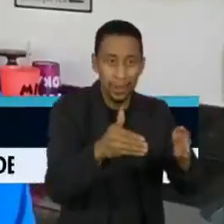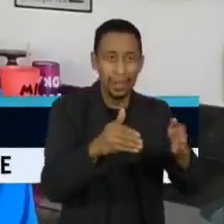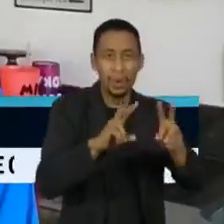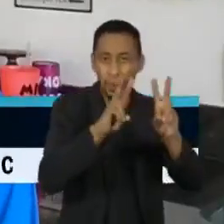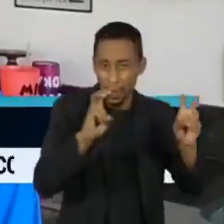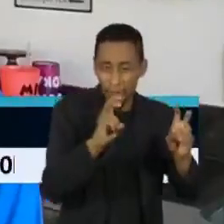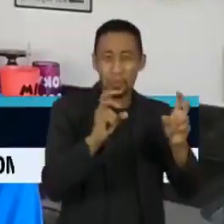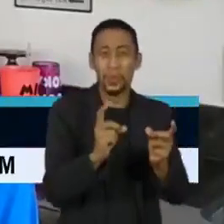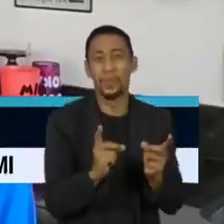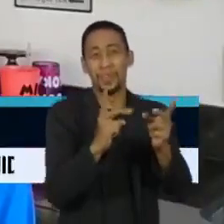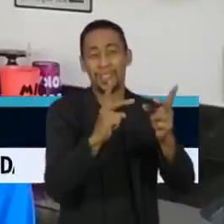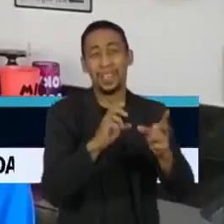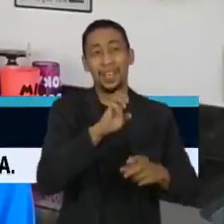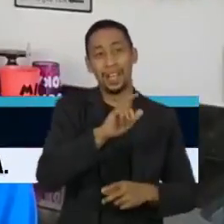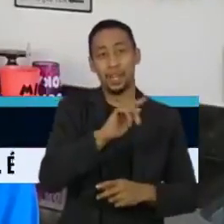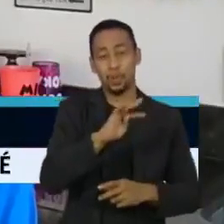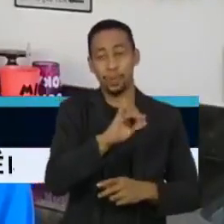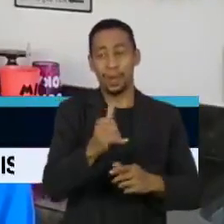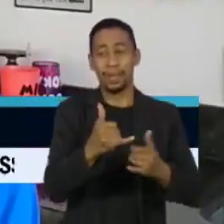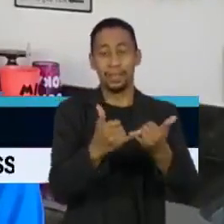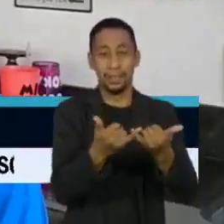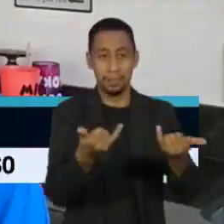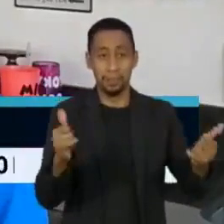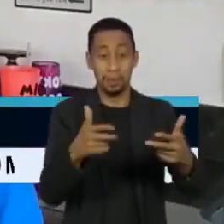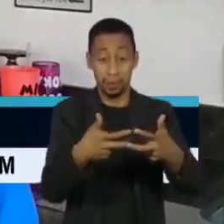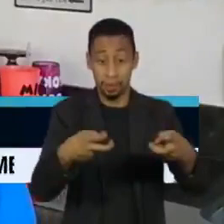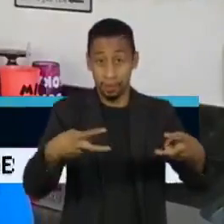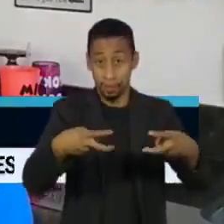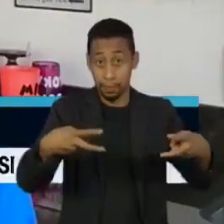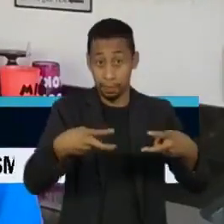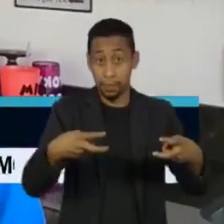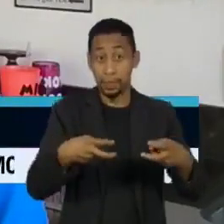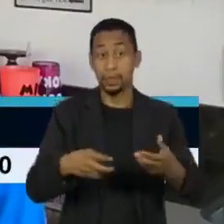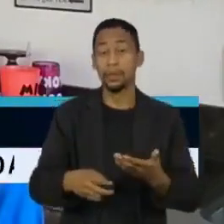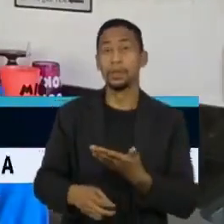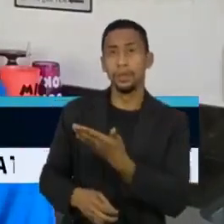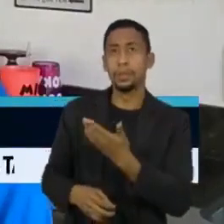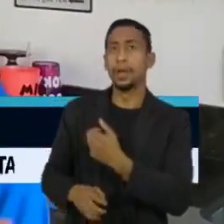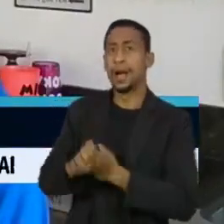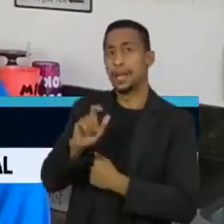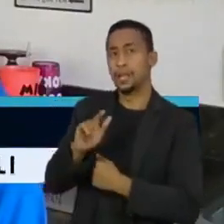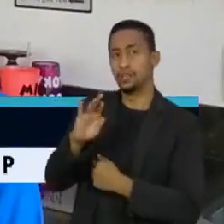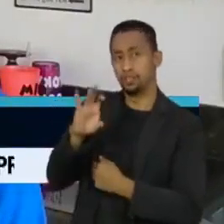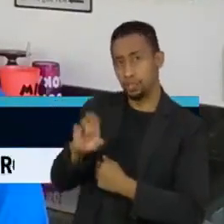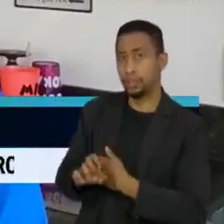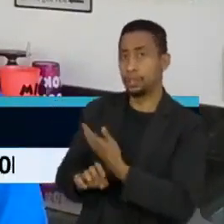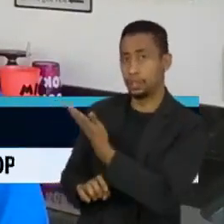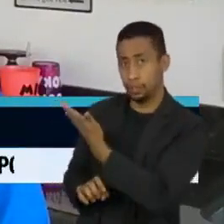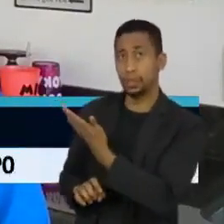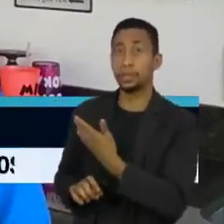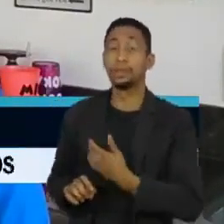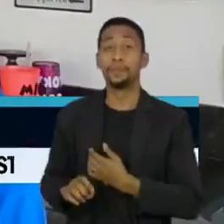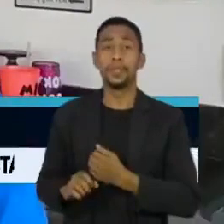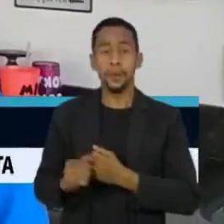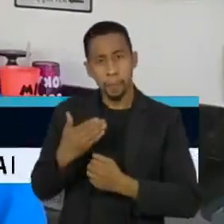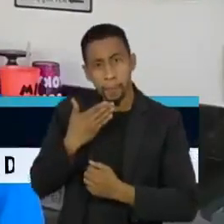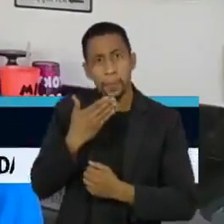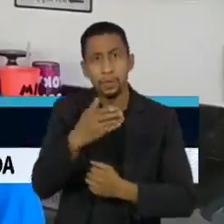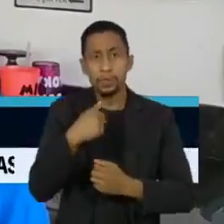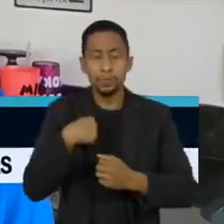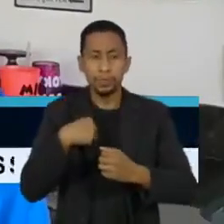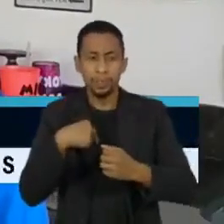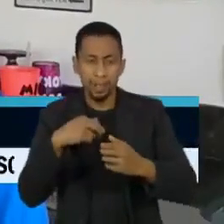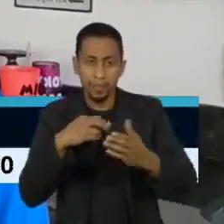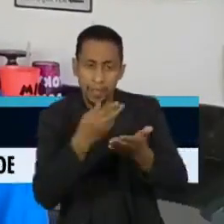depoimento com o auditor do Tribunal de Contas da União, Alexandre Figueiredo Costa Silva Marques, foi pedido após um